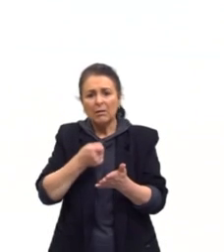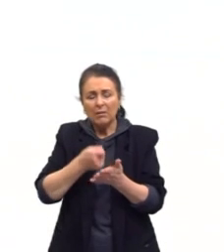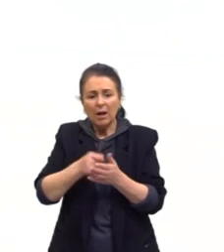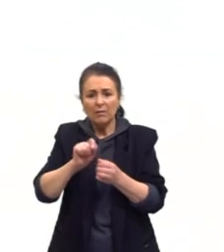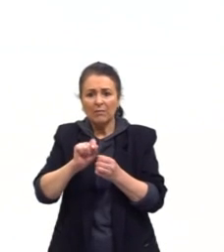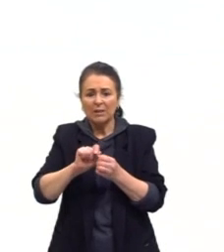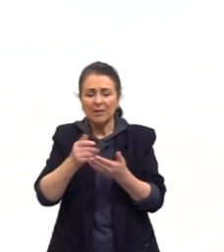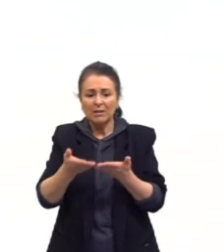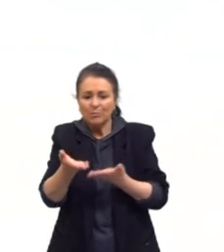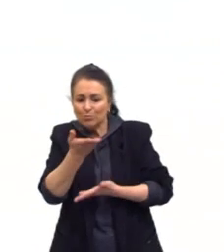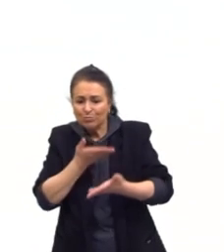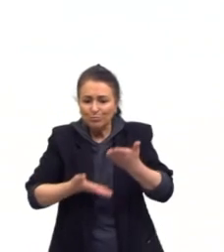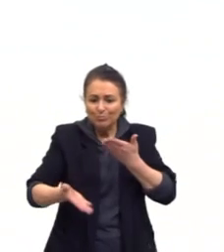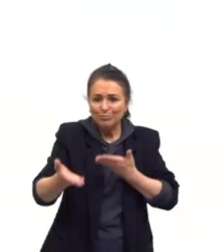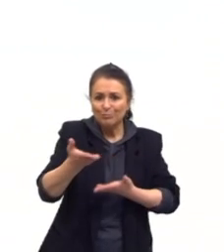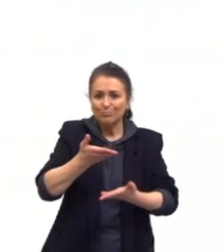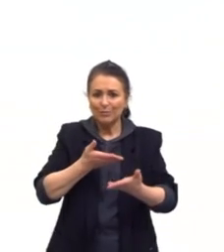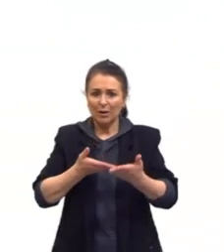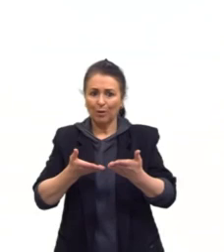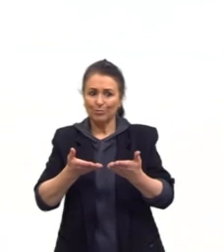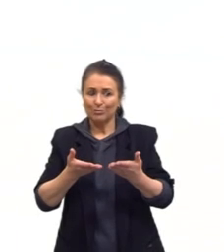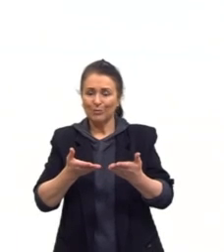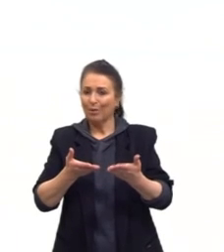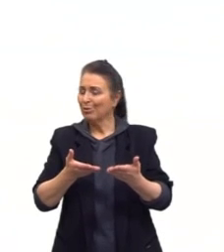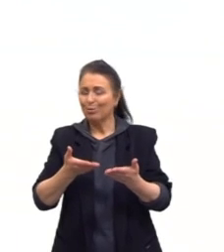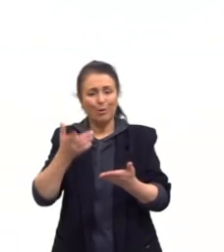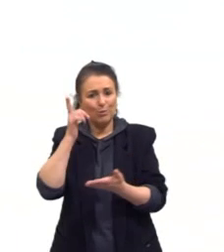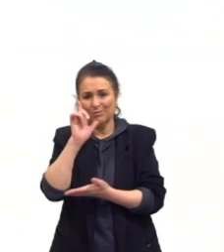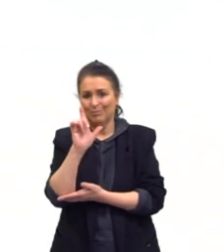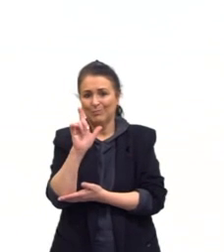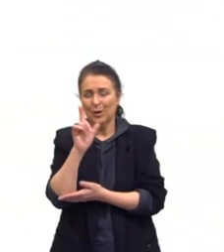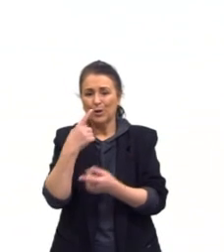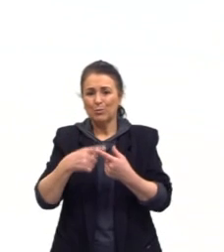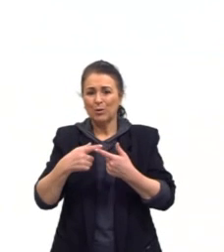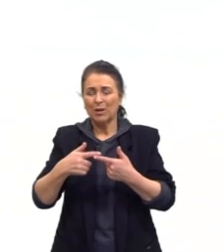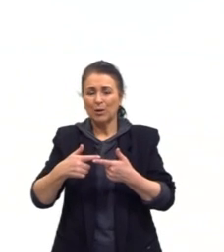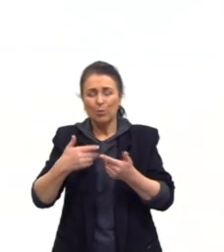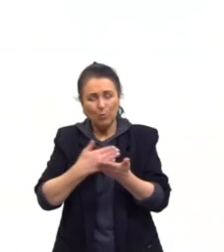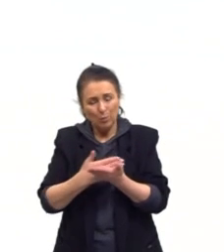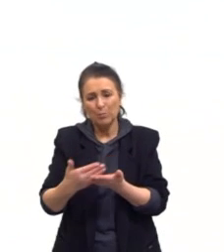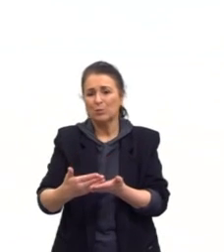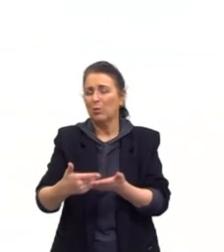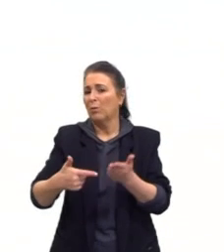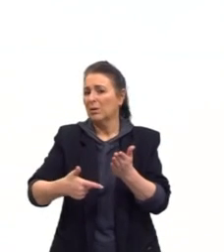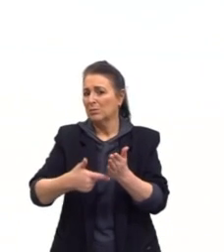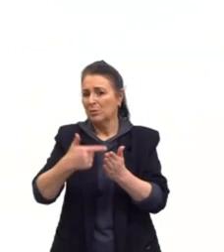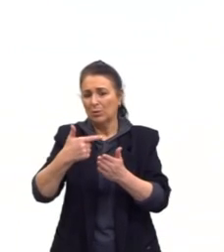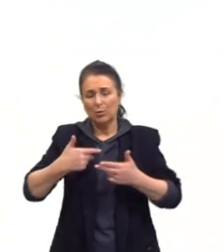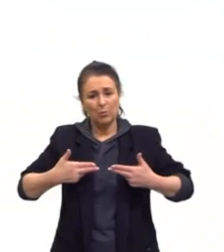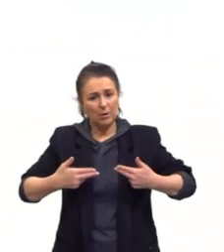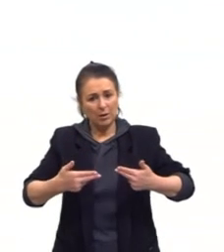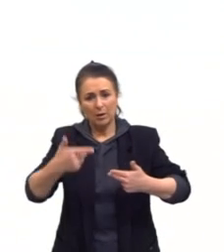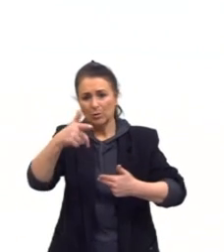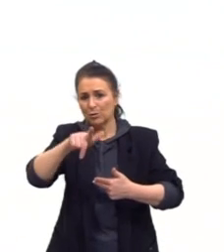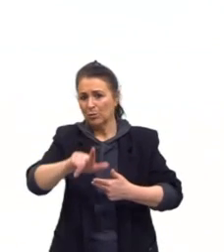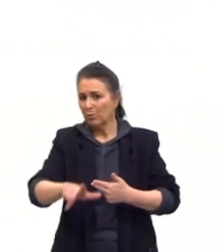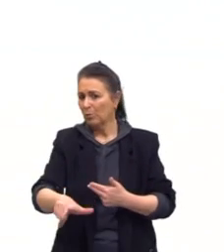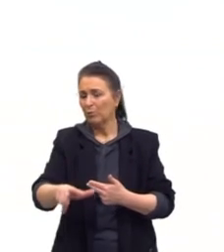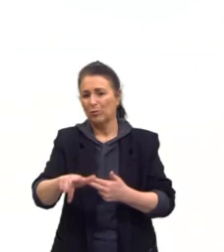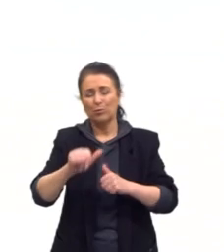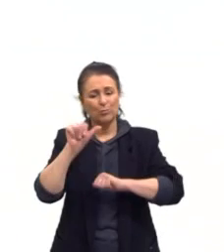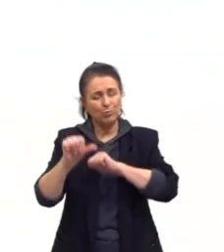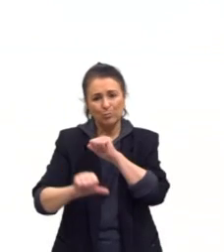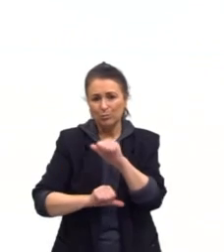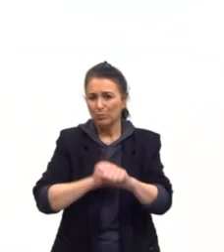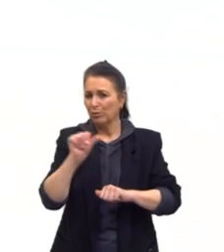mediações, aquela coisa toda. Não deu certo, porque na Segunda Guerra Mundial, né, nós tivemos uma repaginação, vamos